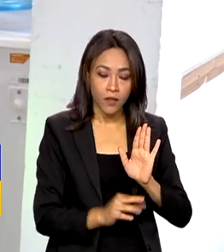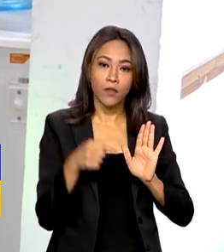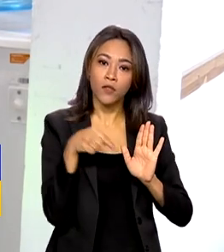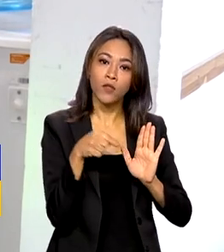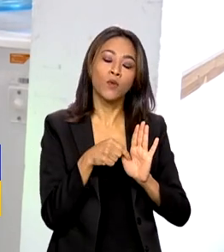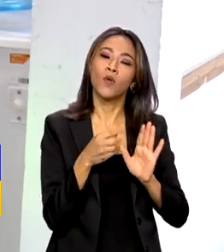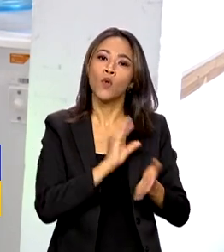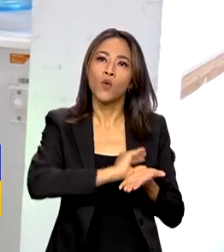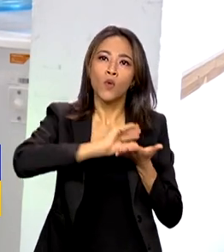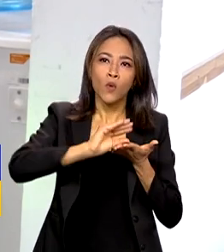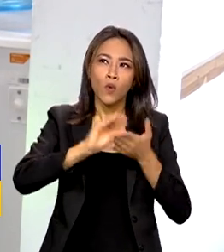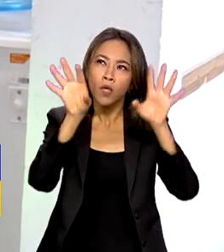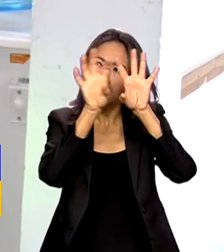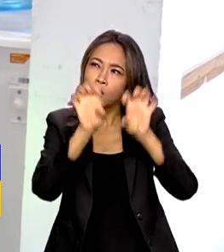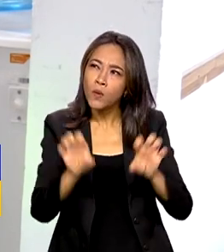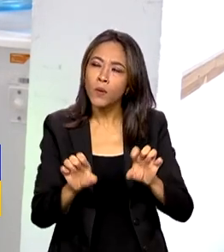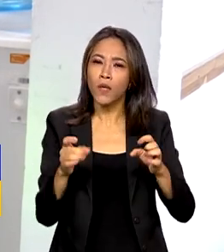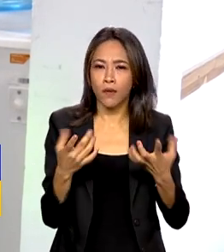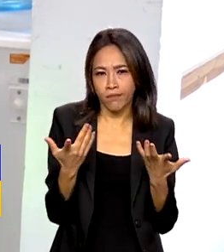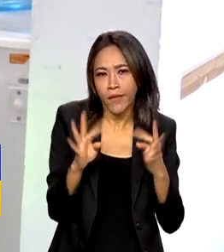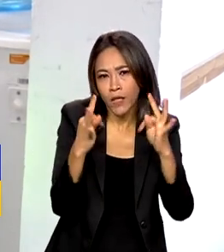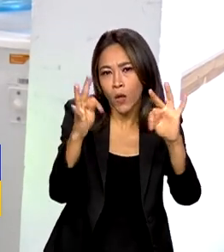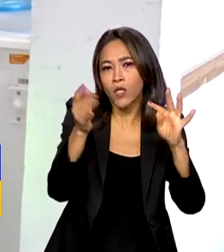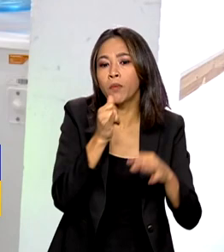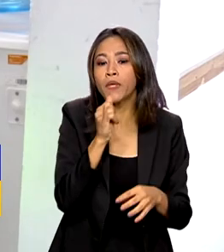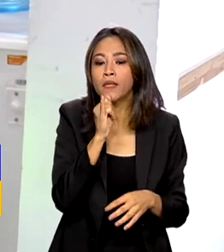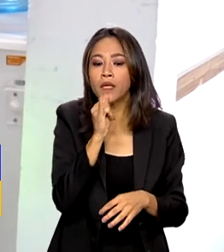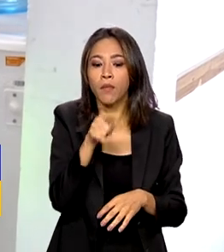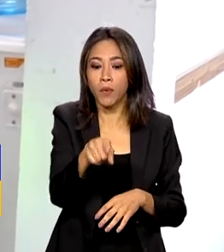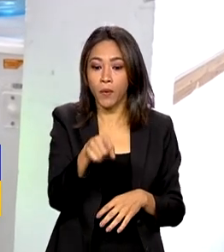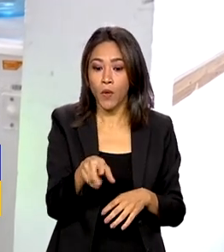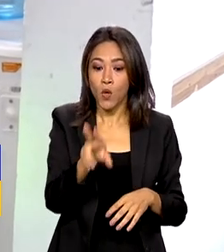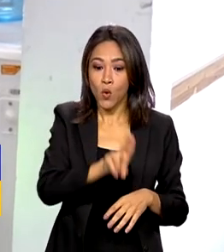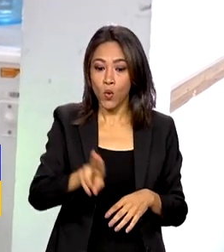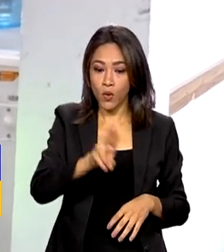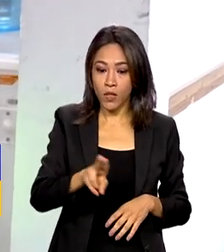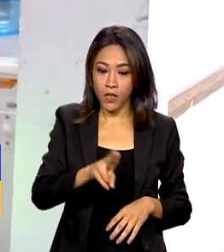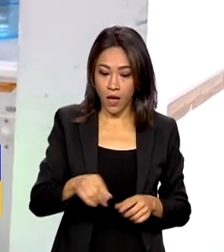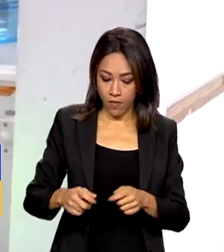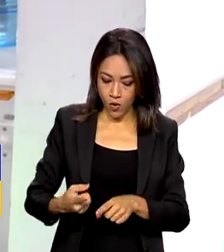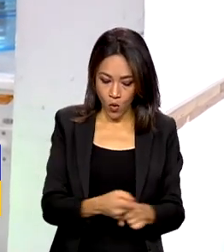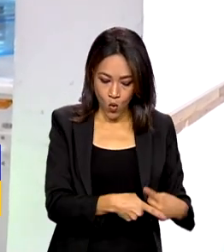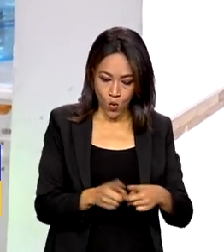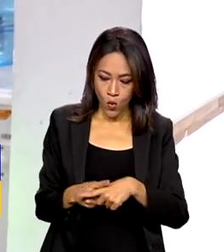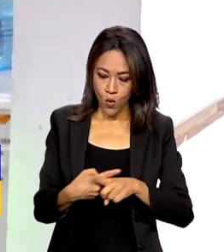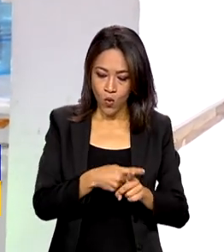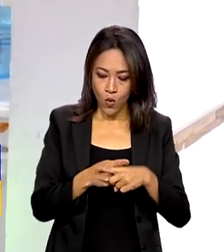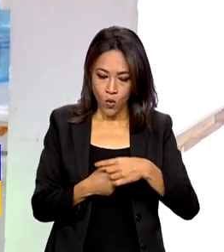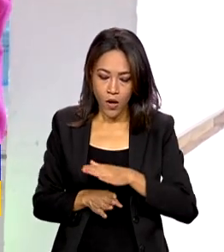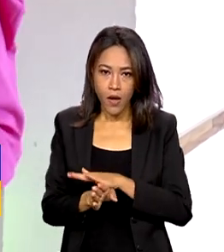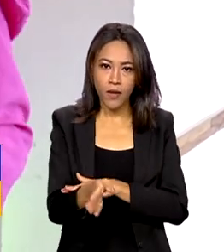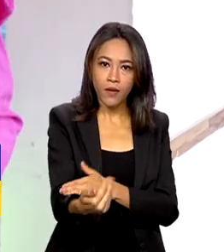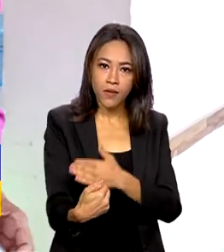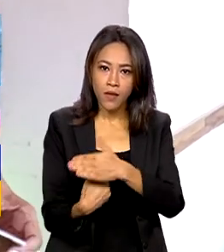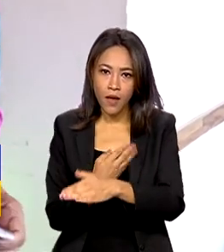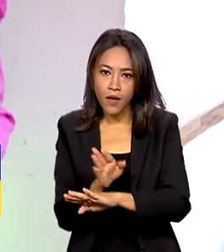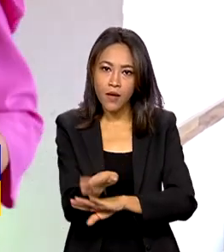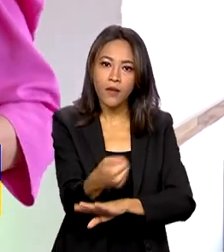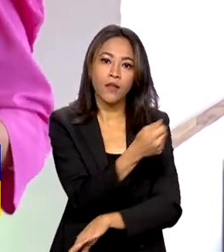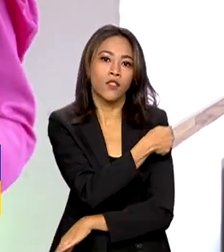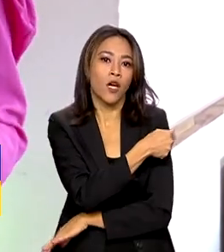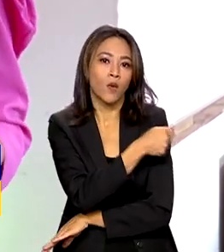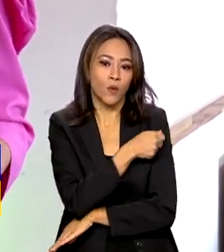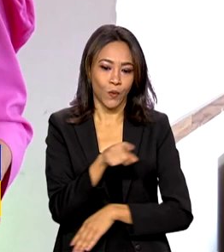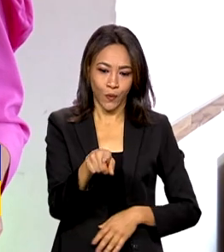infraestrutura tecnológica, como por exemplo a instalação de sistema de controle de entrada e saída de alunos,